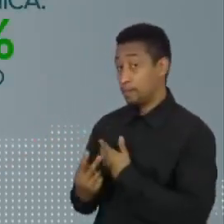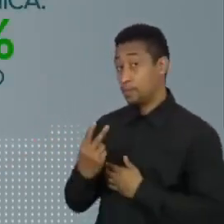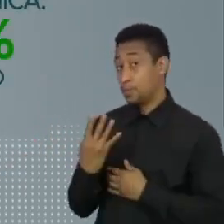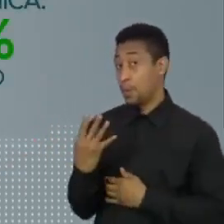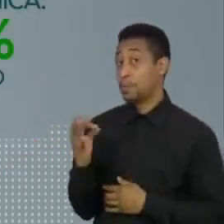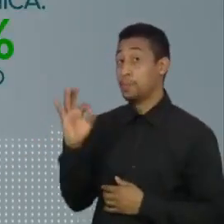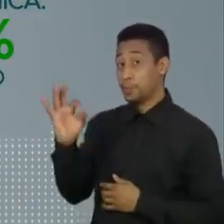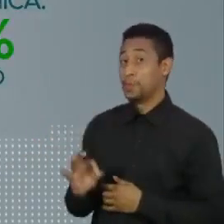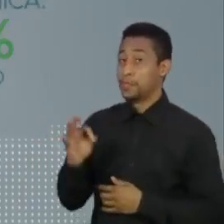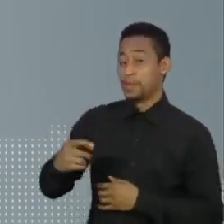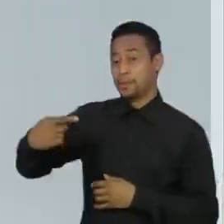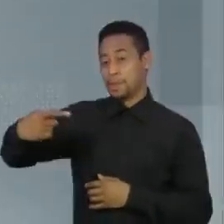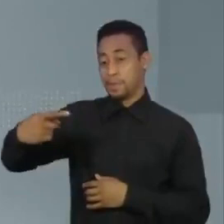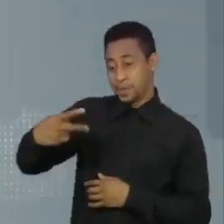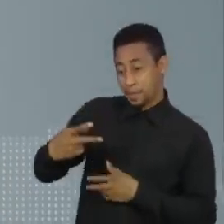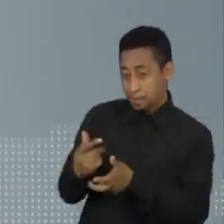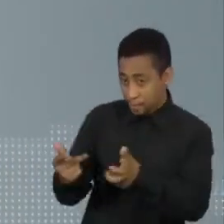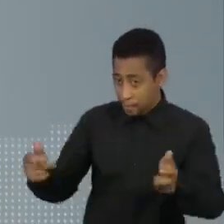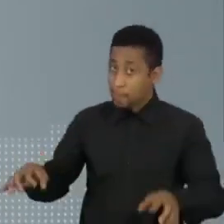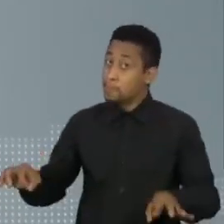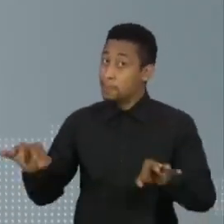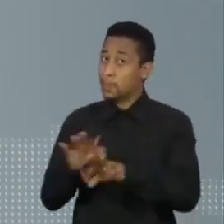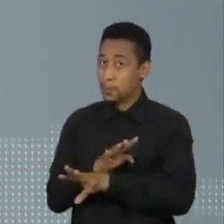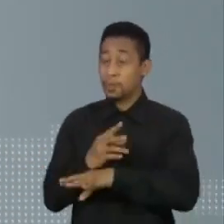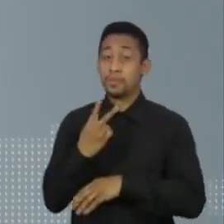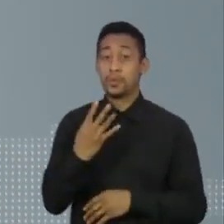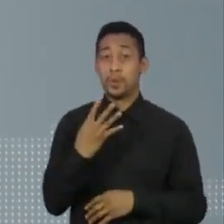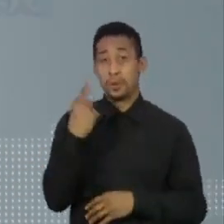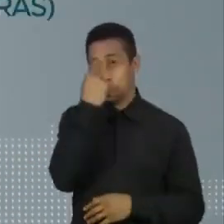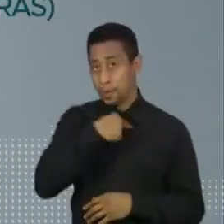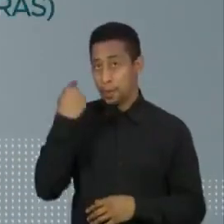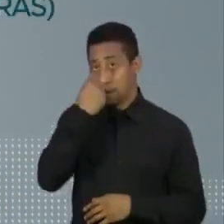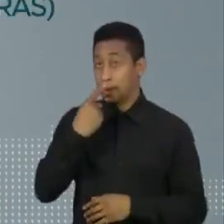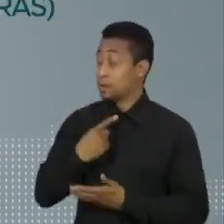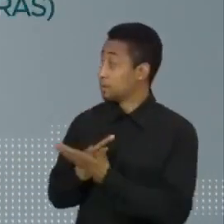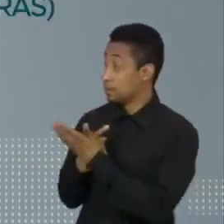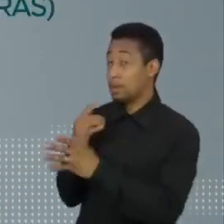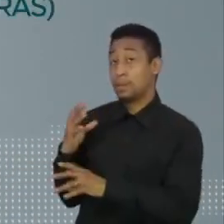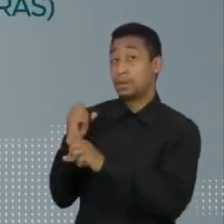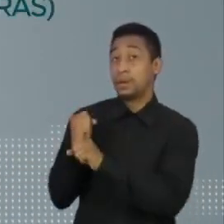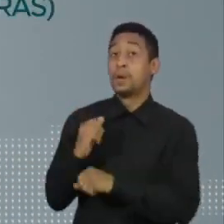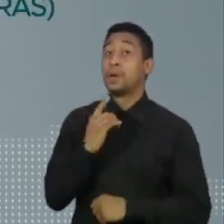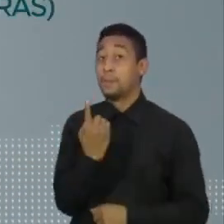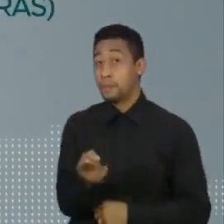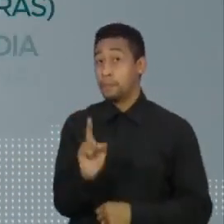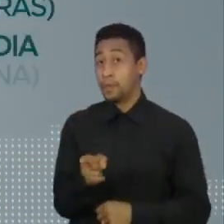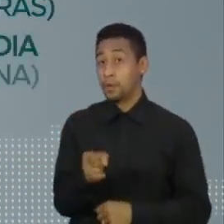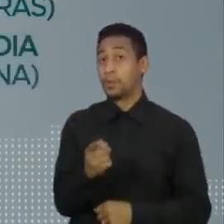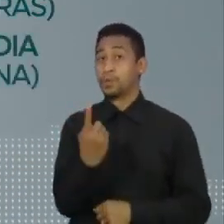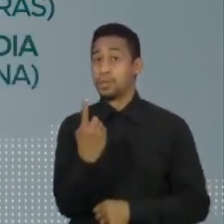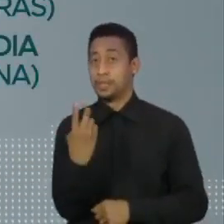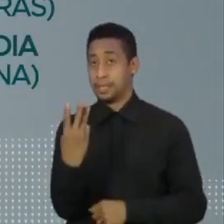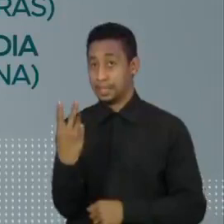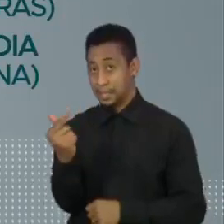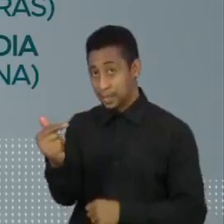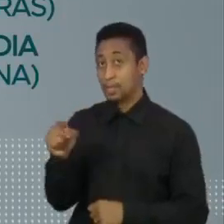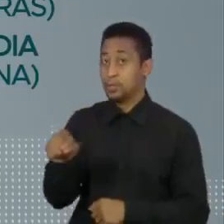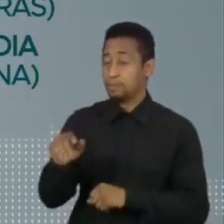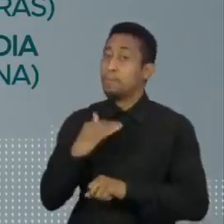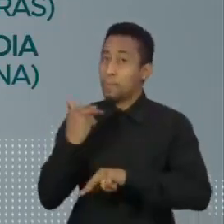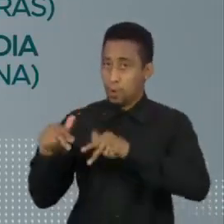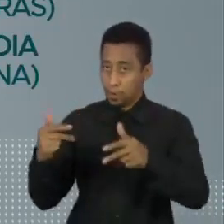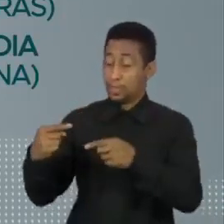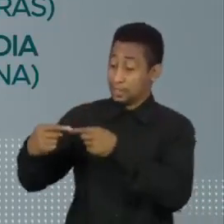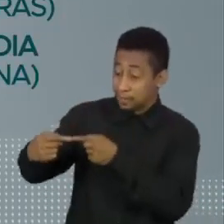estão totalmente imunizados. Nas últimas 24 horas, foram registradas 1.137 mortes. A média móvel dos últimos